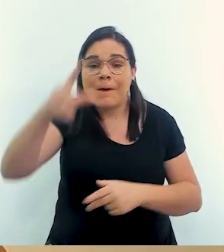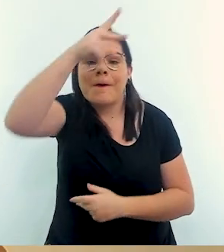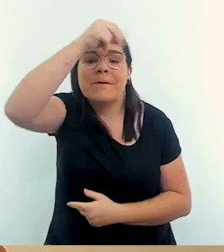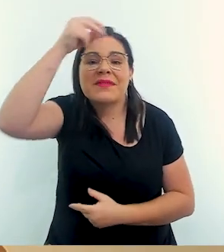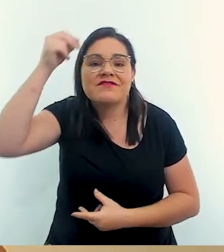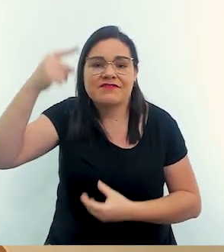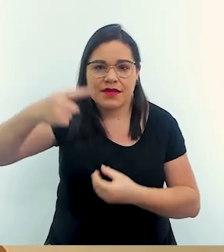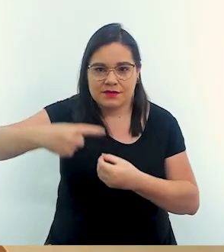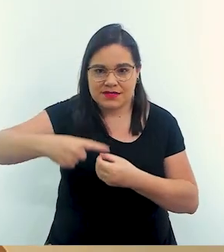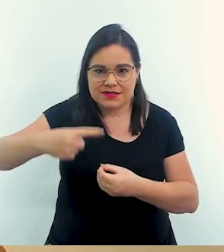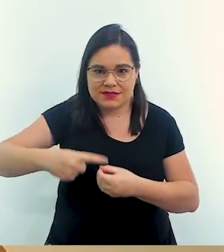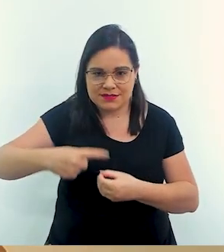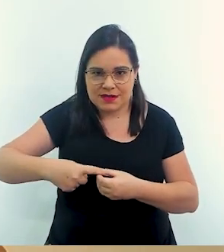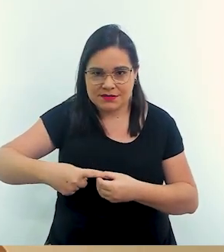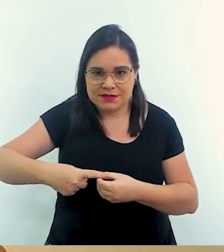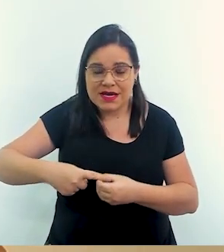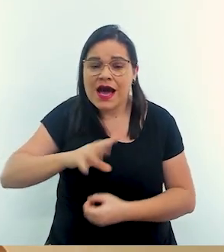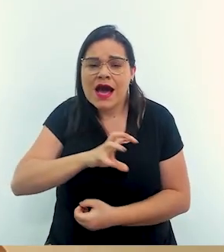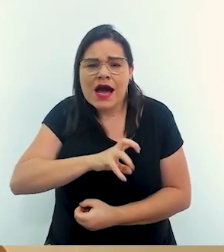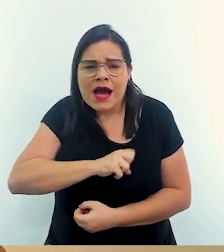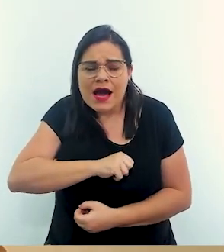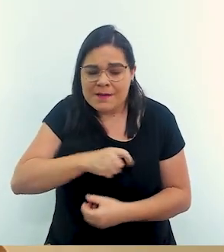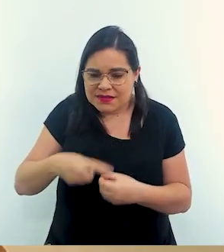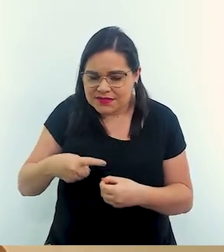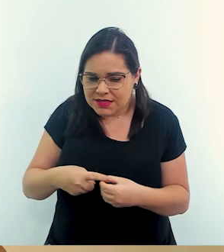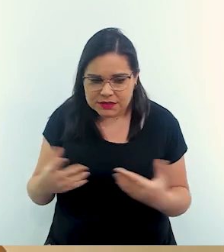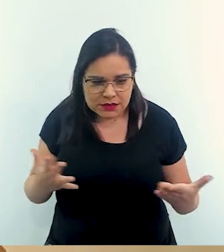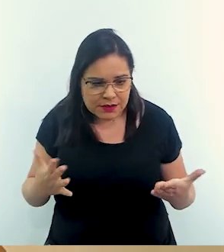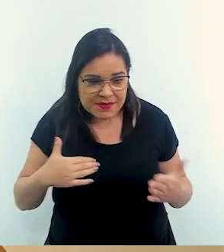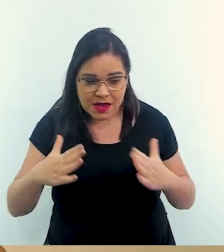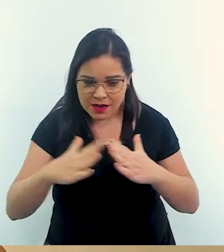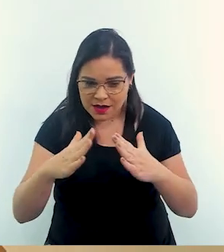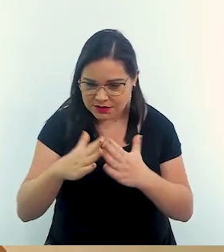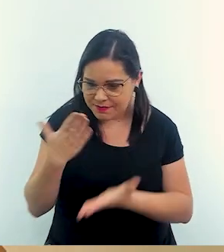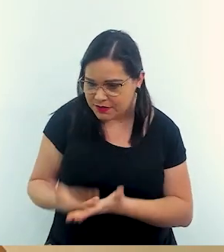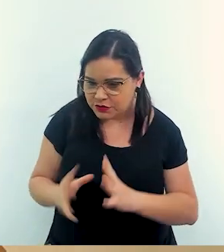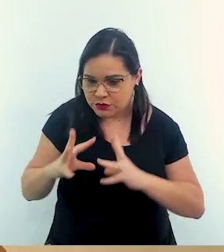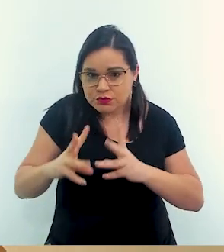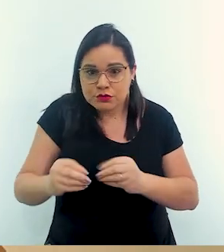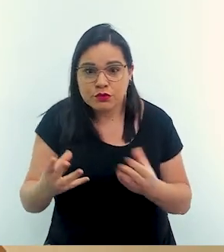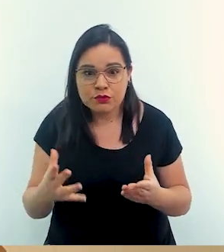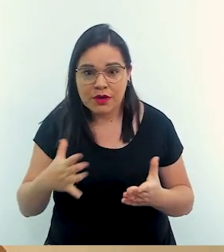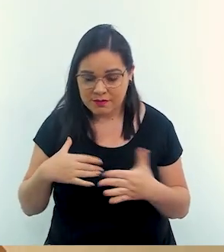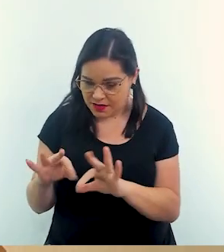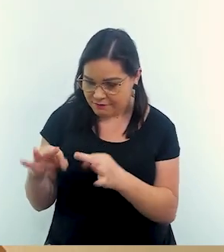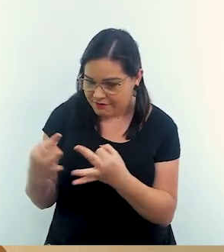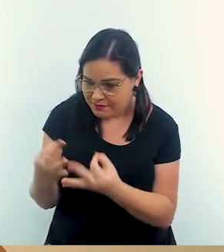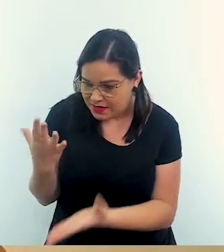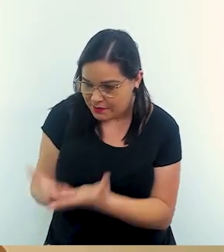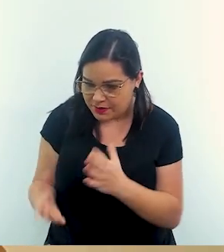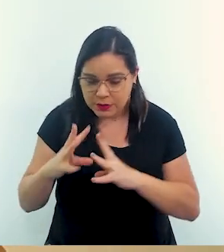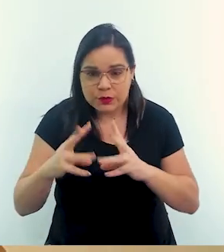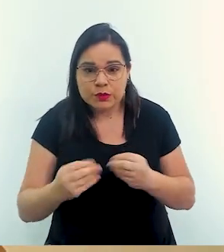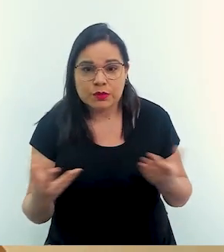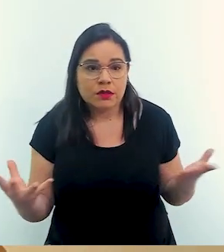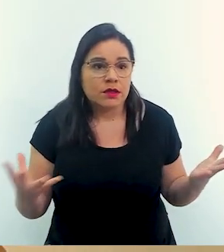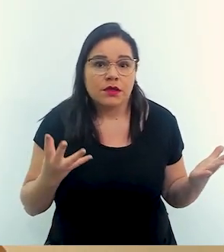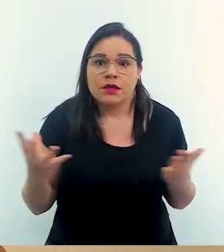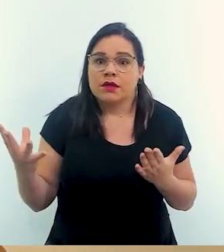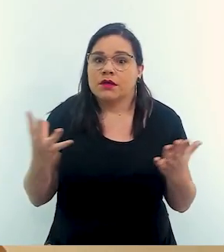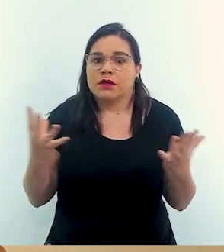prefeito daquela cidade que se elegeu que ama aquela cidade e a casa dele foi atingida a família dele foi atingida